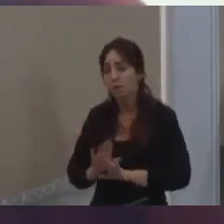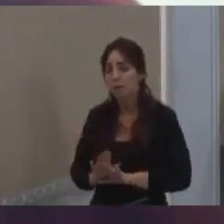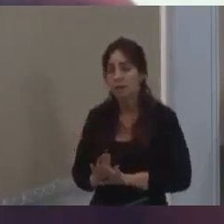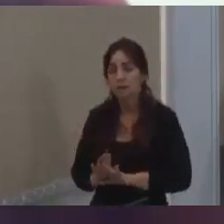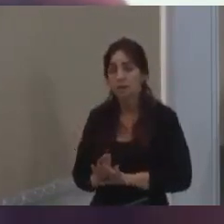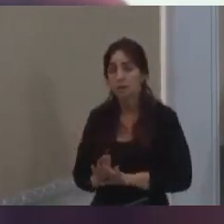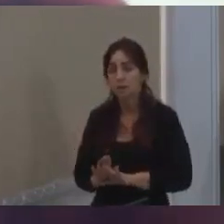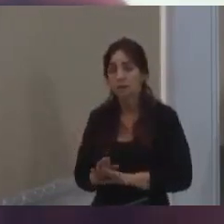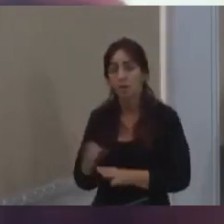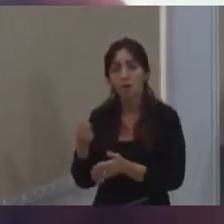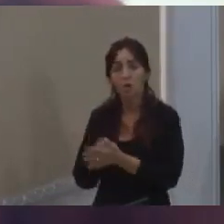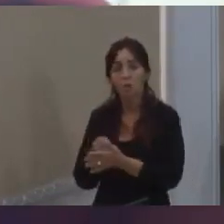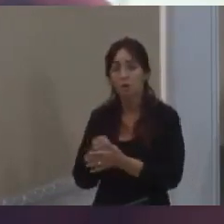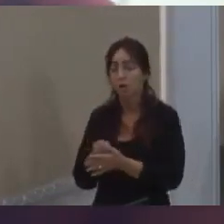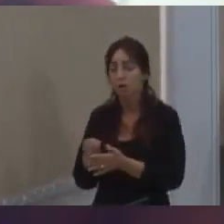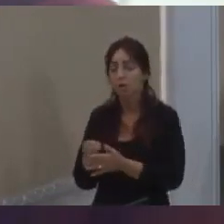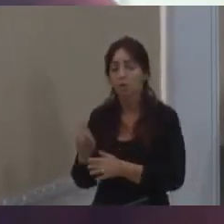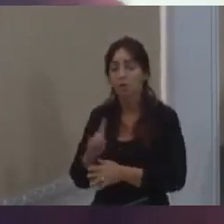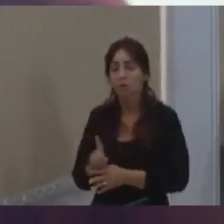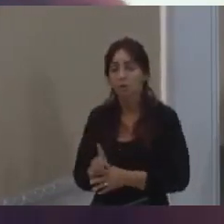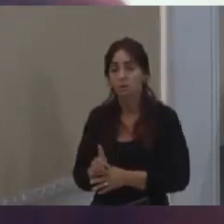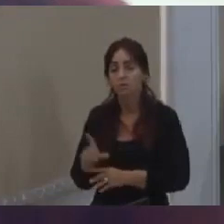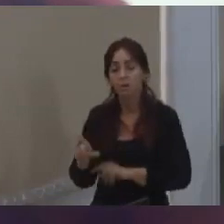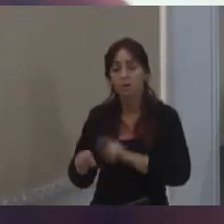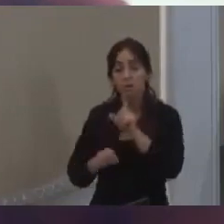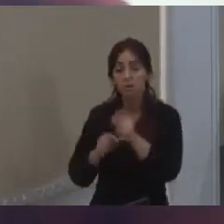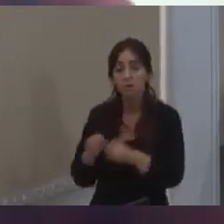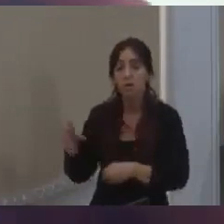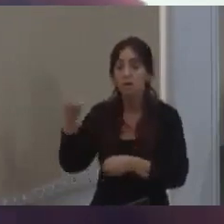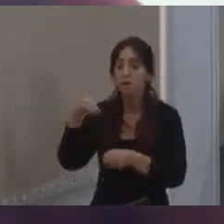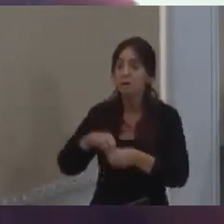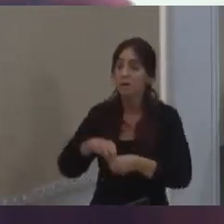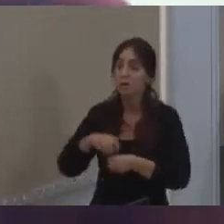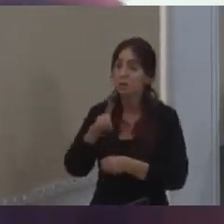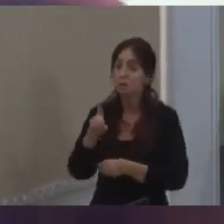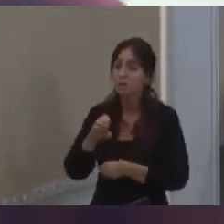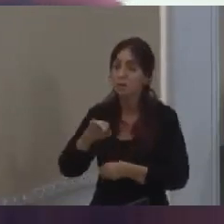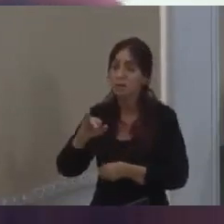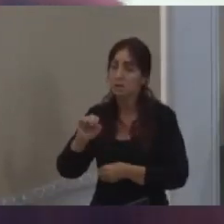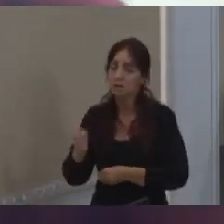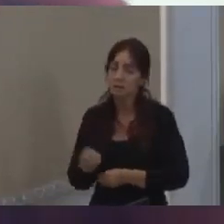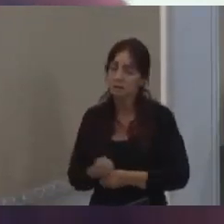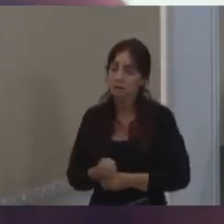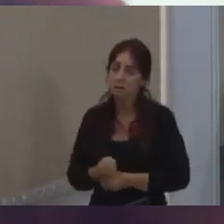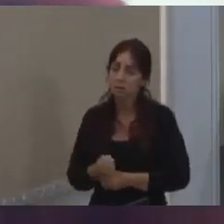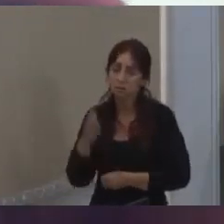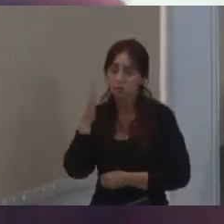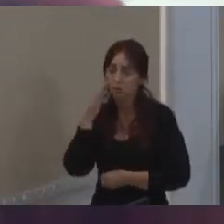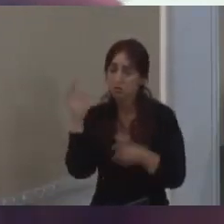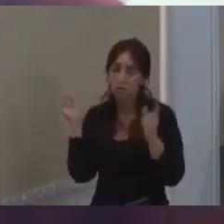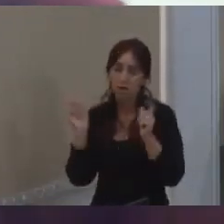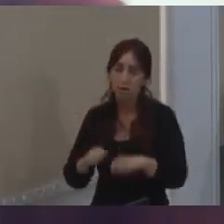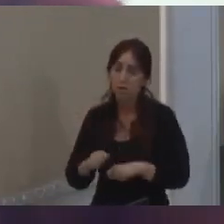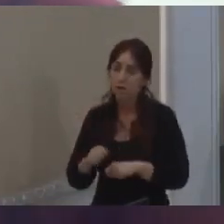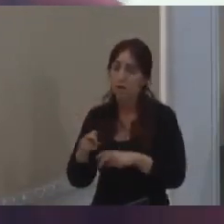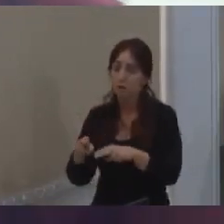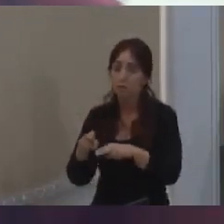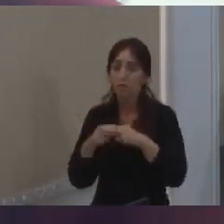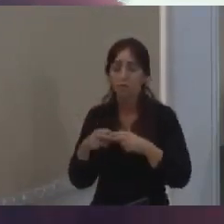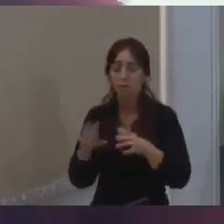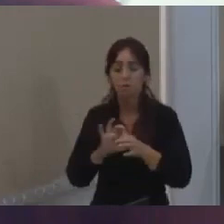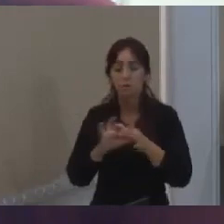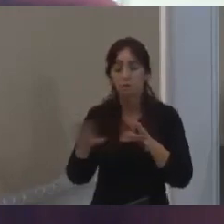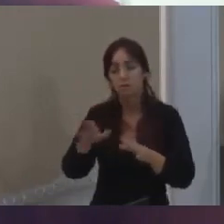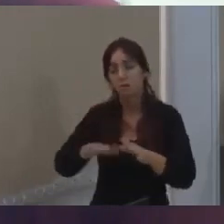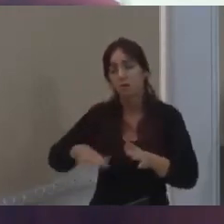obrigatoriamente, sendo. Preferencialmente é dentro de ZEIS. Se não for possível, por causa de disponibilidade de